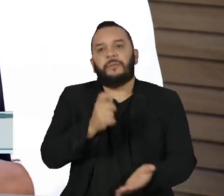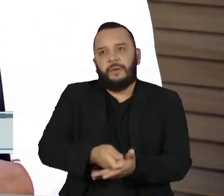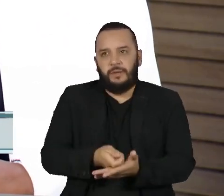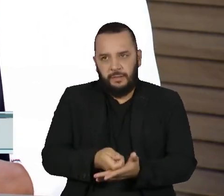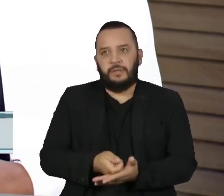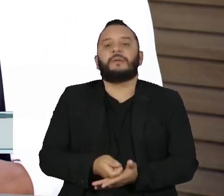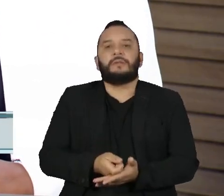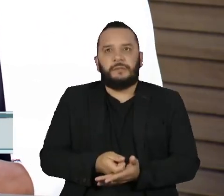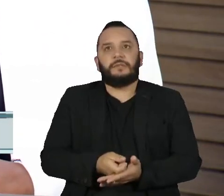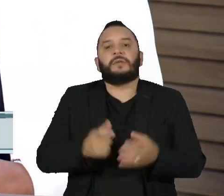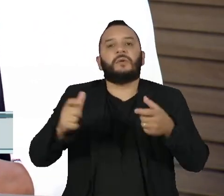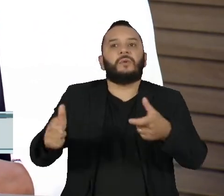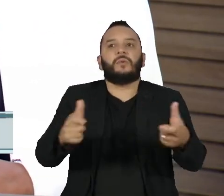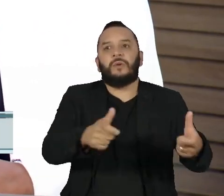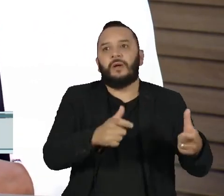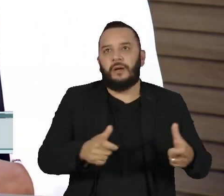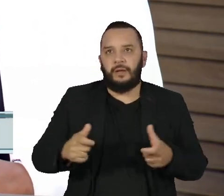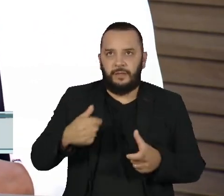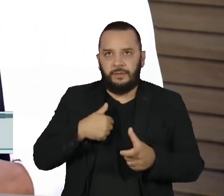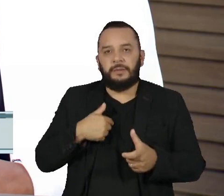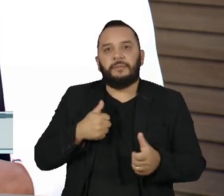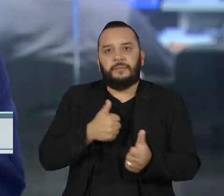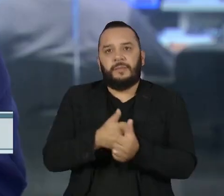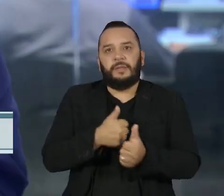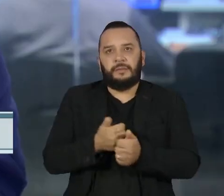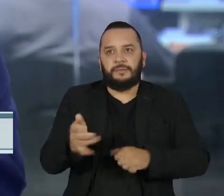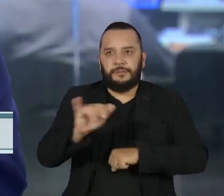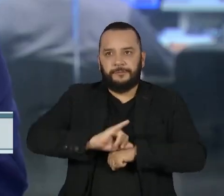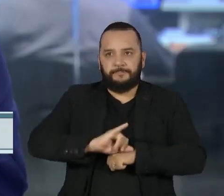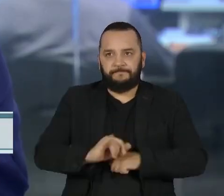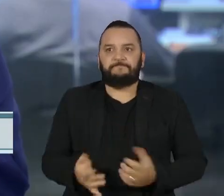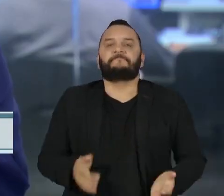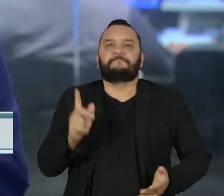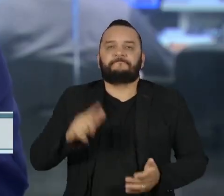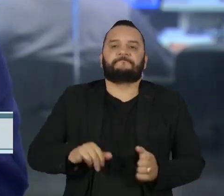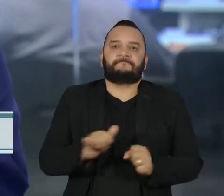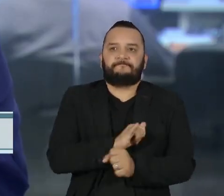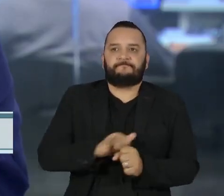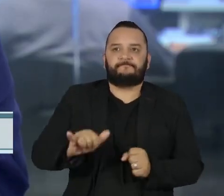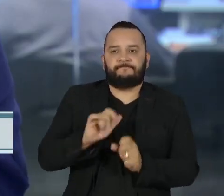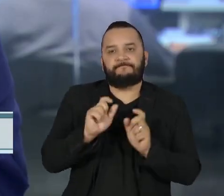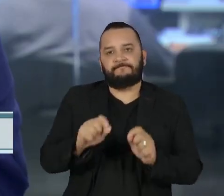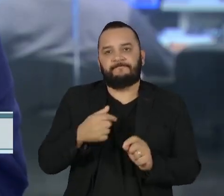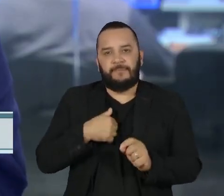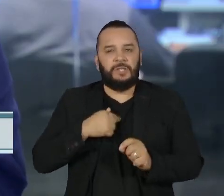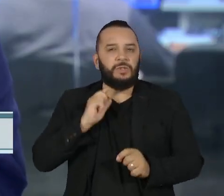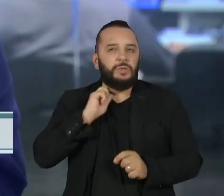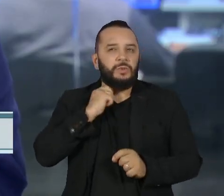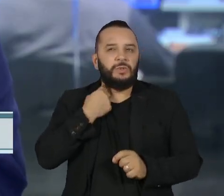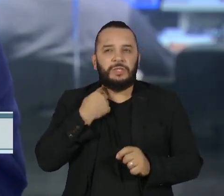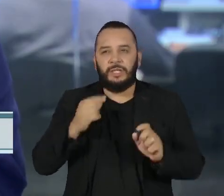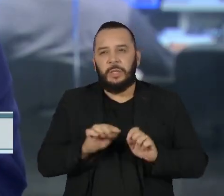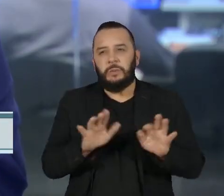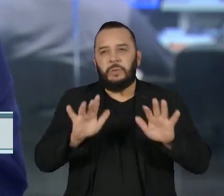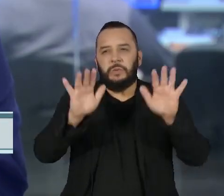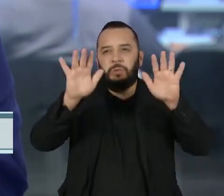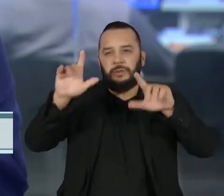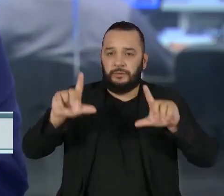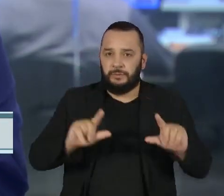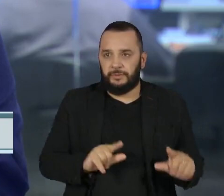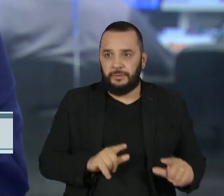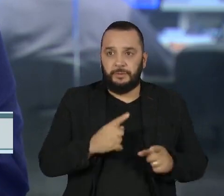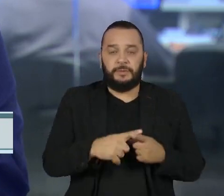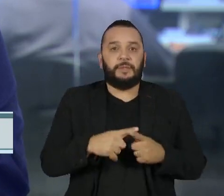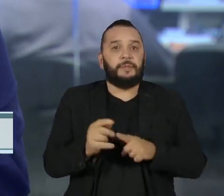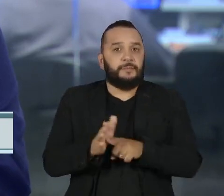inclusive em lugares nos arredores do centro. É mais uma tentativa de diminuir a poluição que, segundo uma pesquisa feita